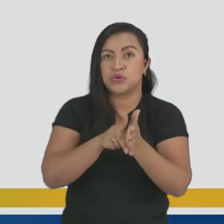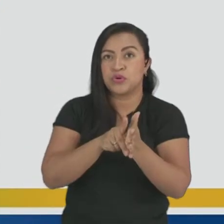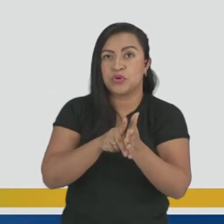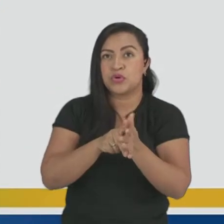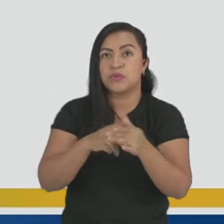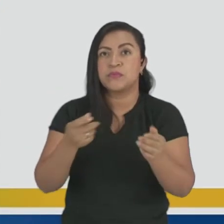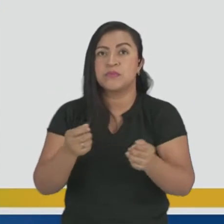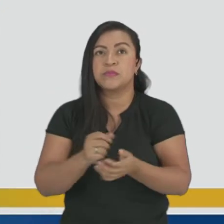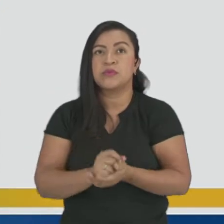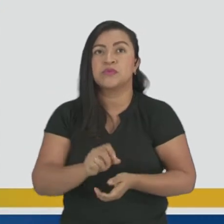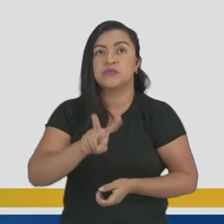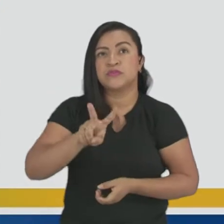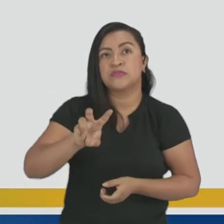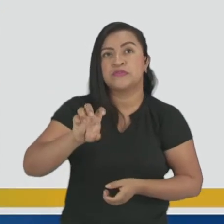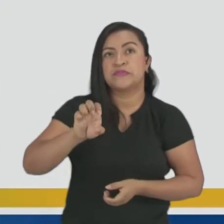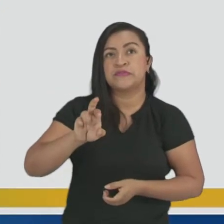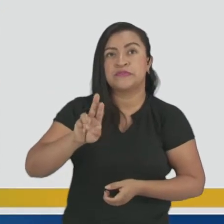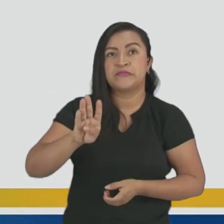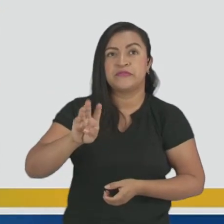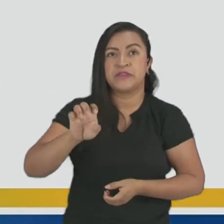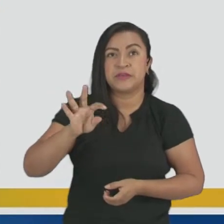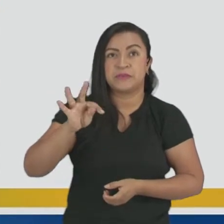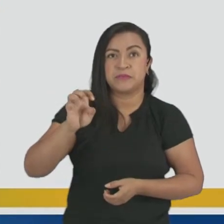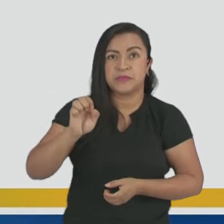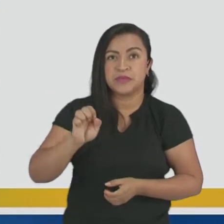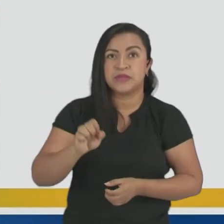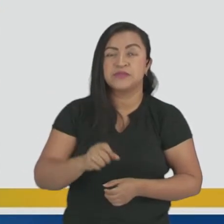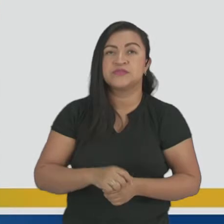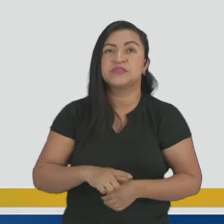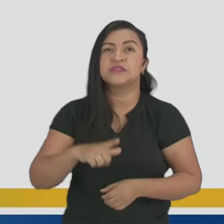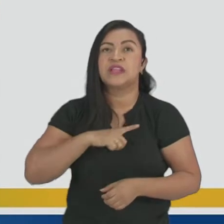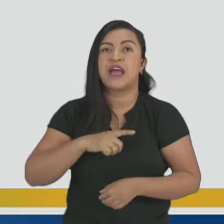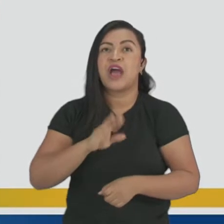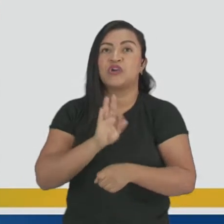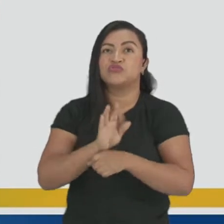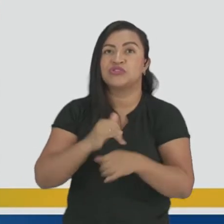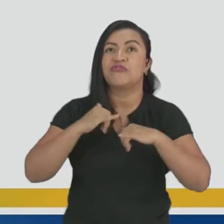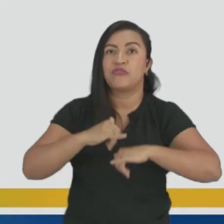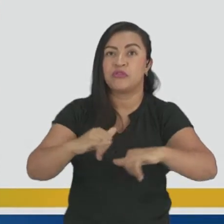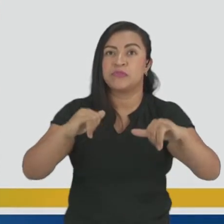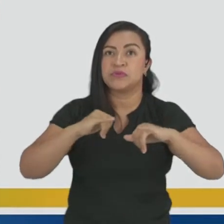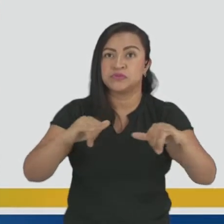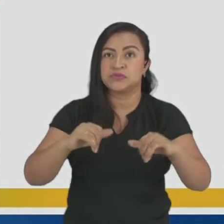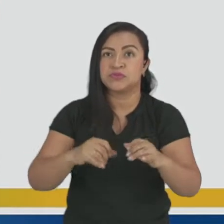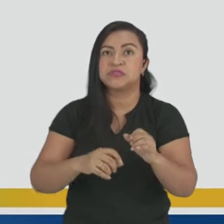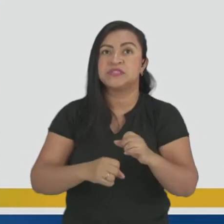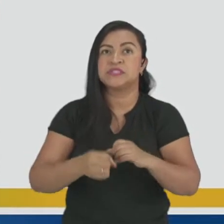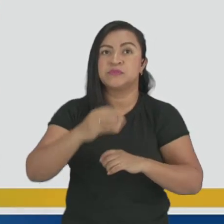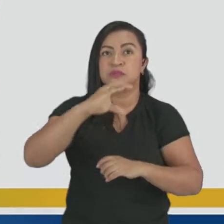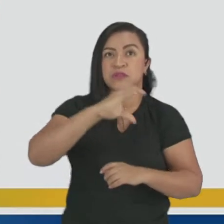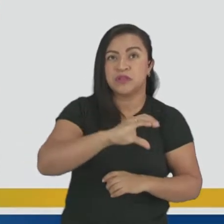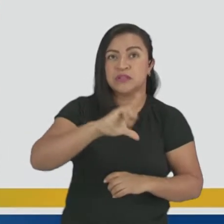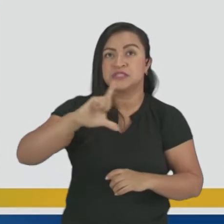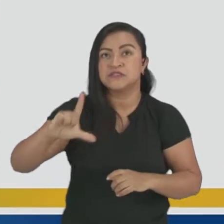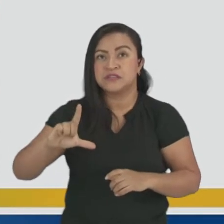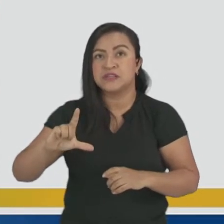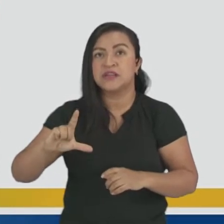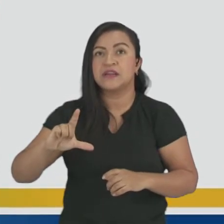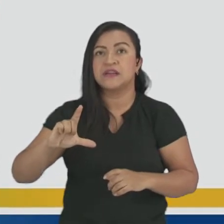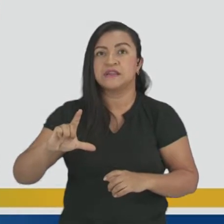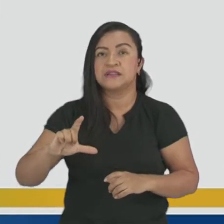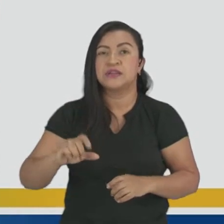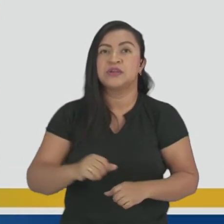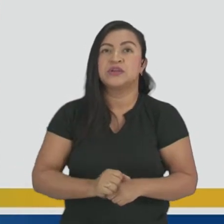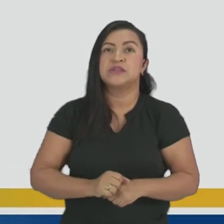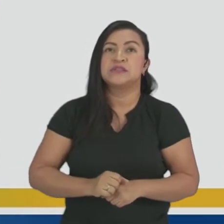verbetes fornecem várias informações gramaticais sobre elas. Eles podem indicar a classe gramatical da palavra, ou seja, se é